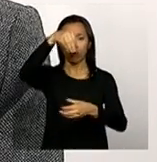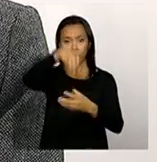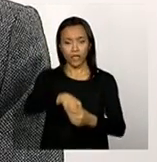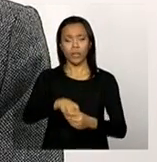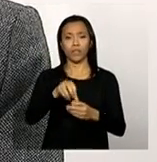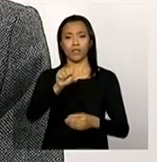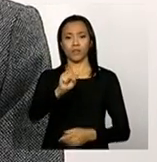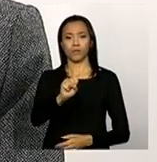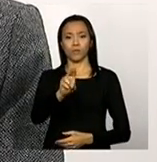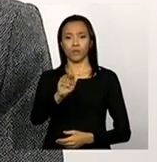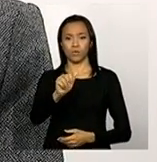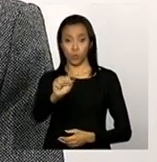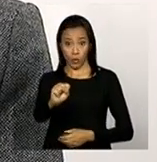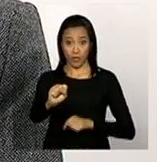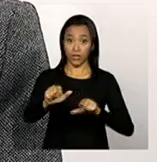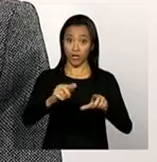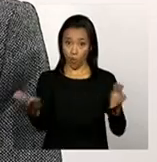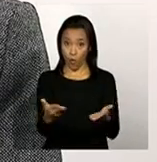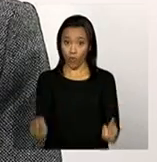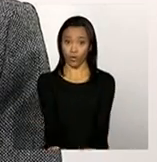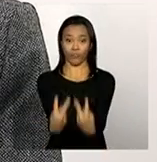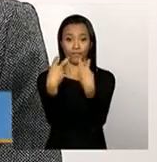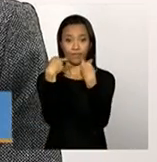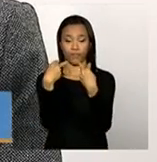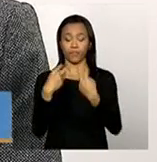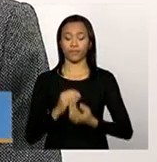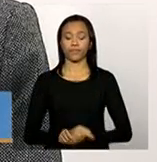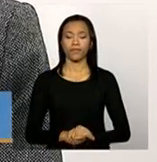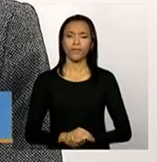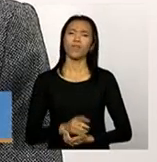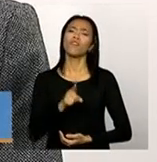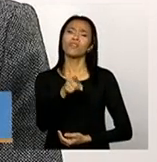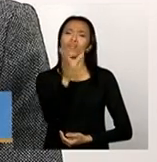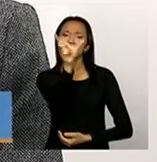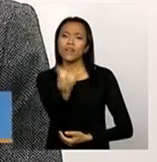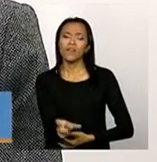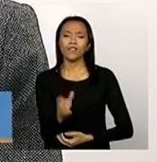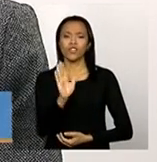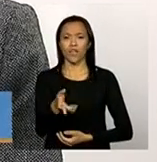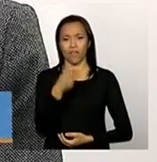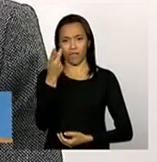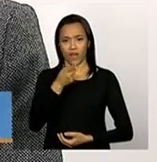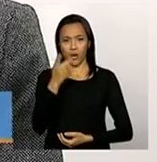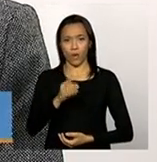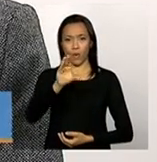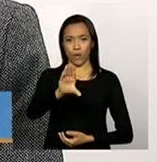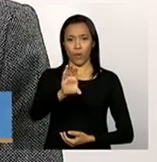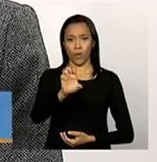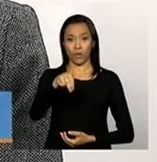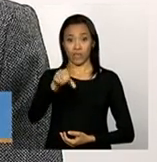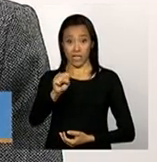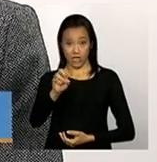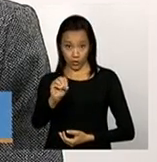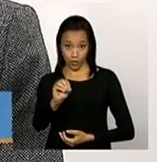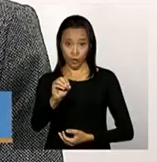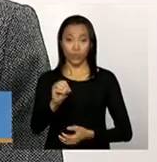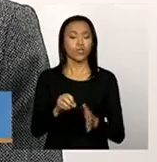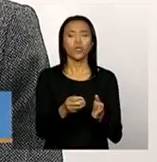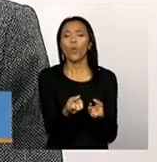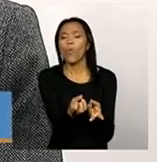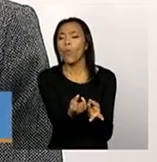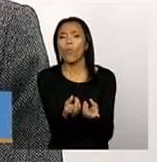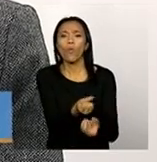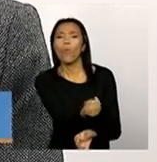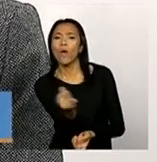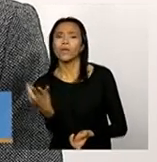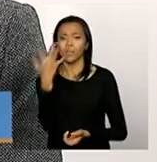na teleconferência. Bom, Adriana, você mencionou o Censo da População, que nós estamos muito acostumados, realizado